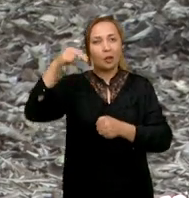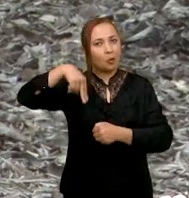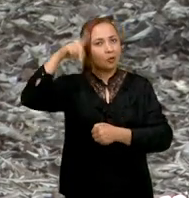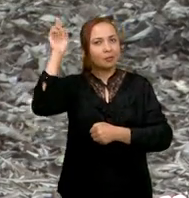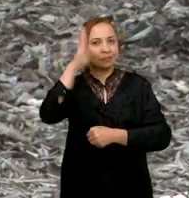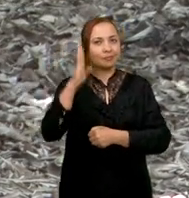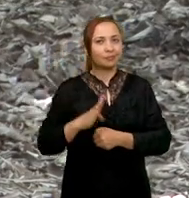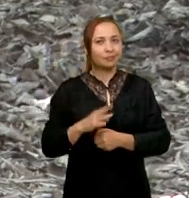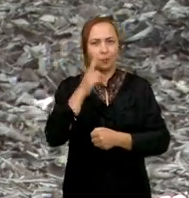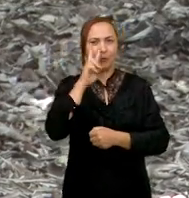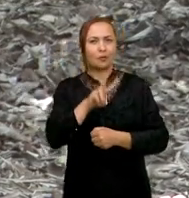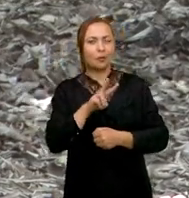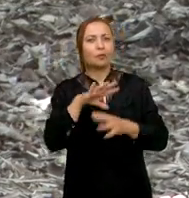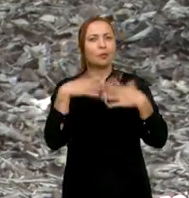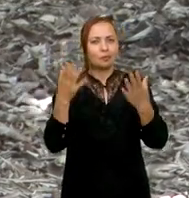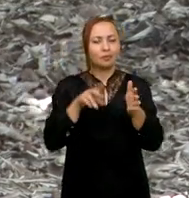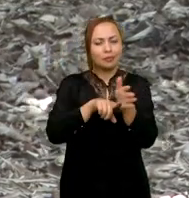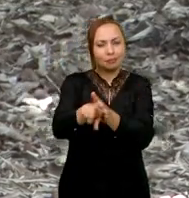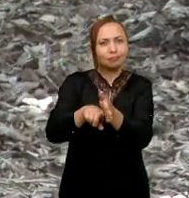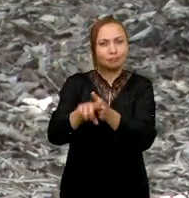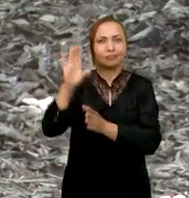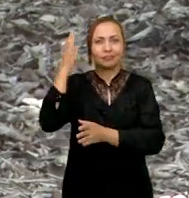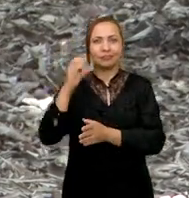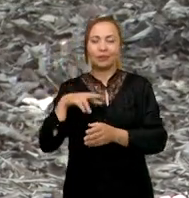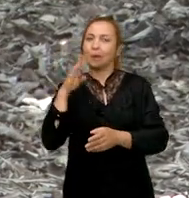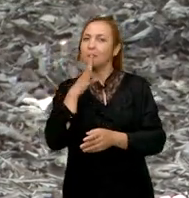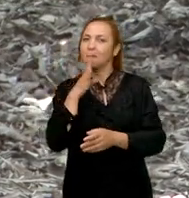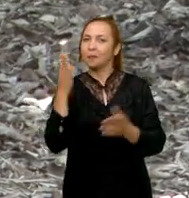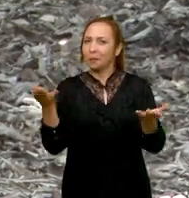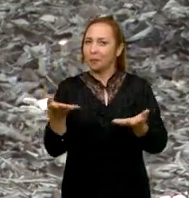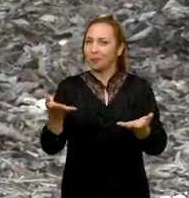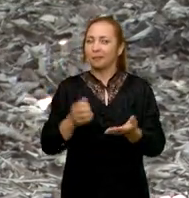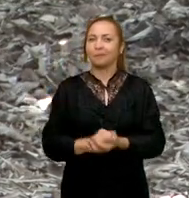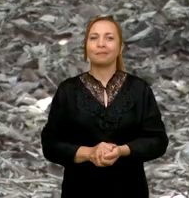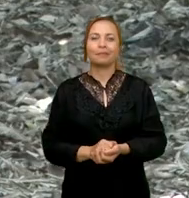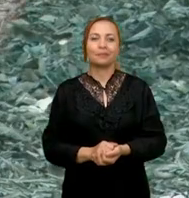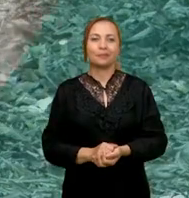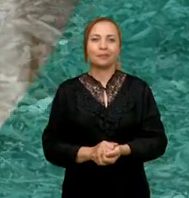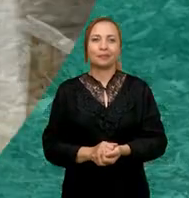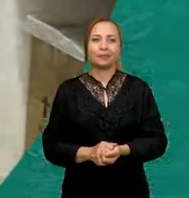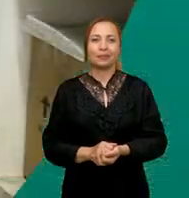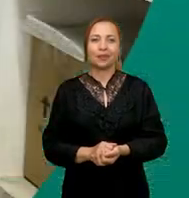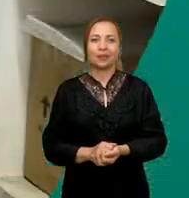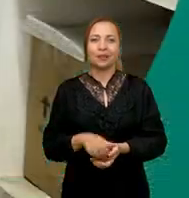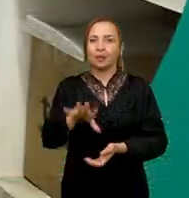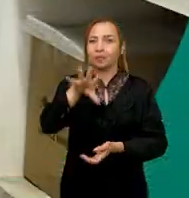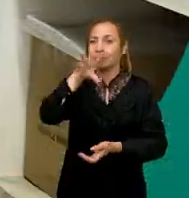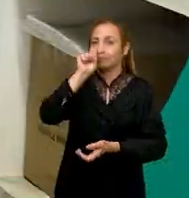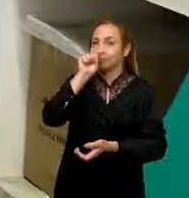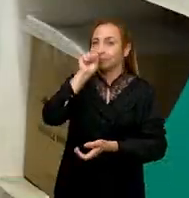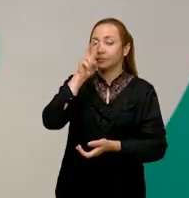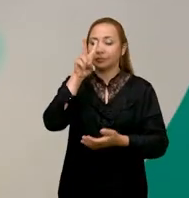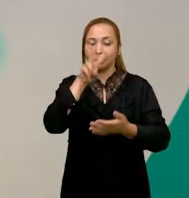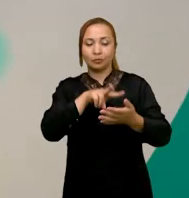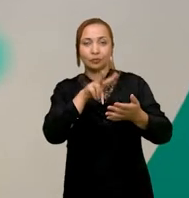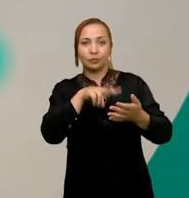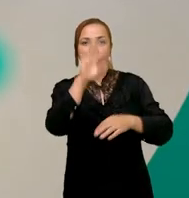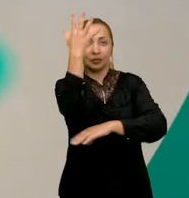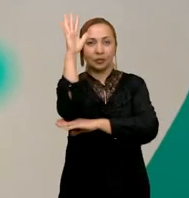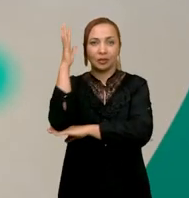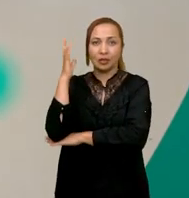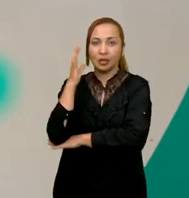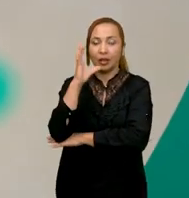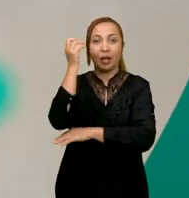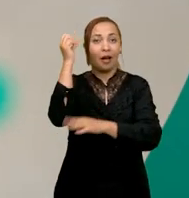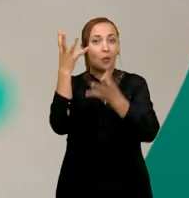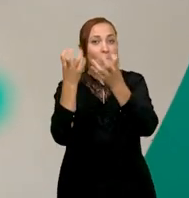Nordeste brasileiro. Veja quais as pesquisas científicas vamos conhecer hoje. Oxigênio analisado em árvores da